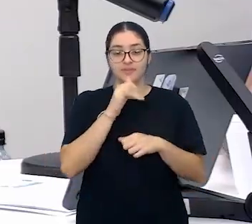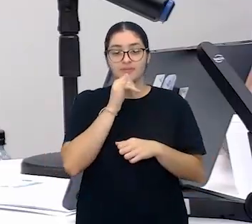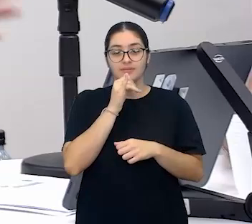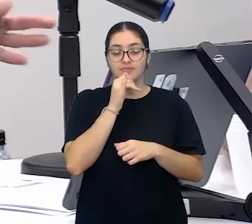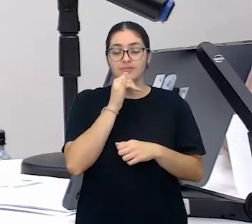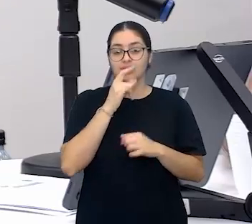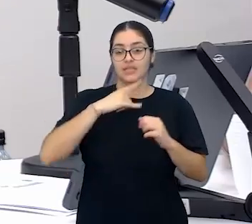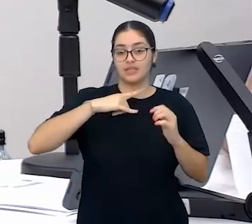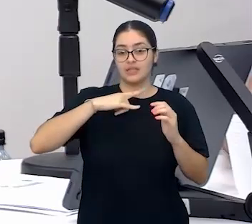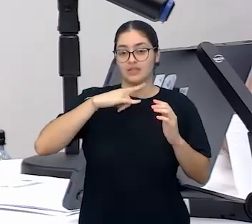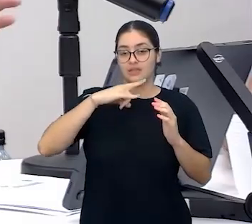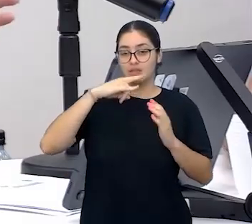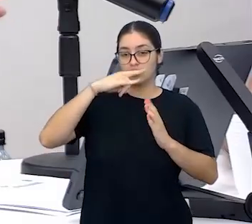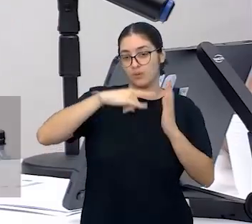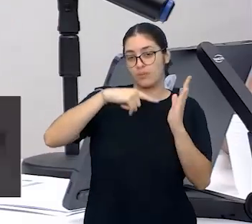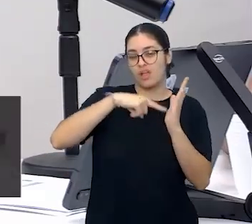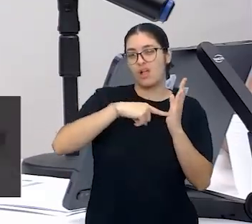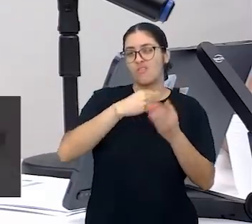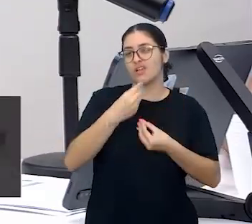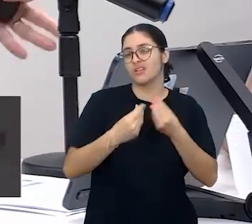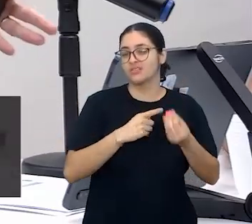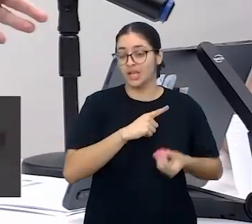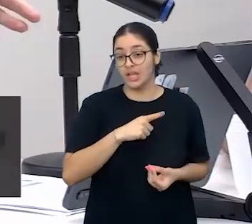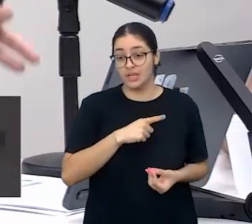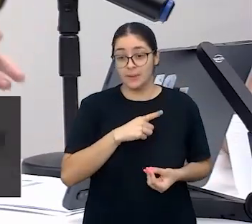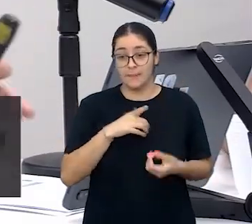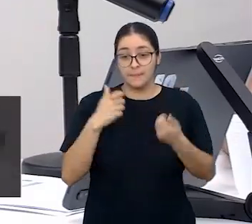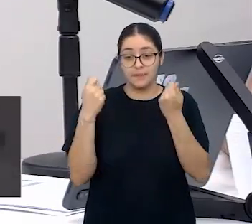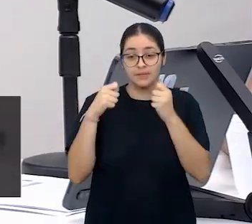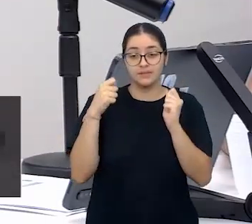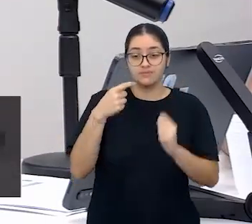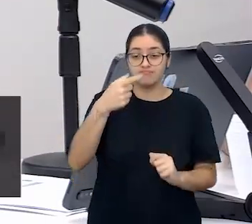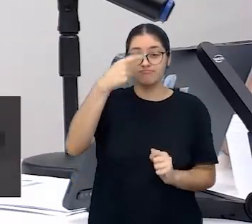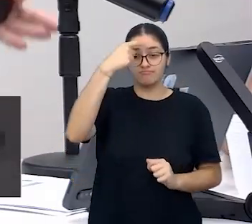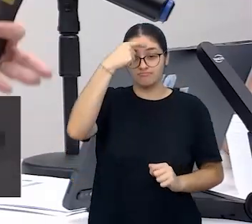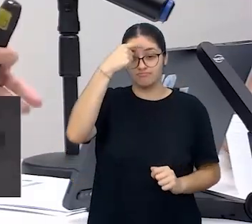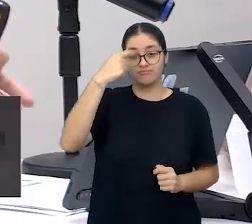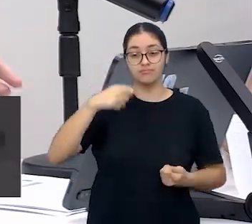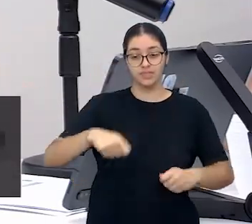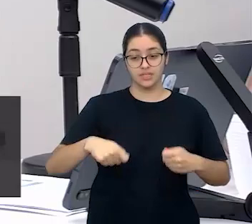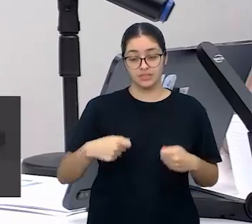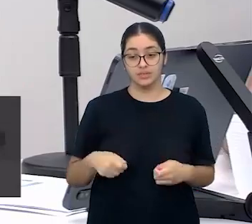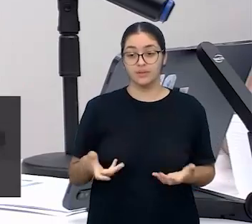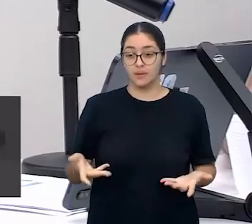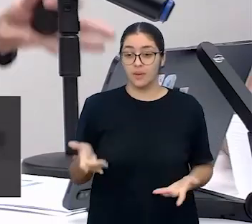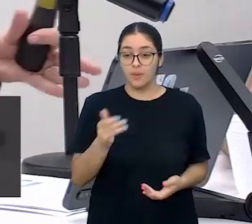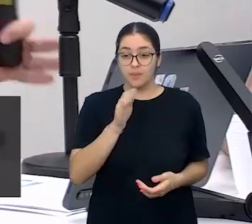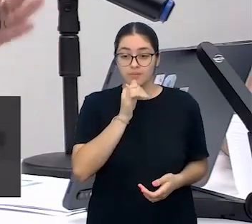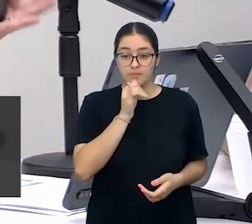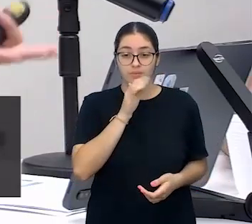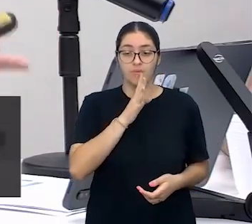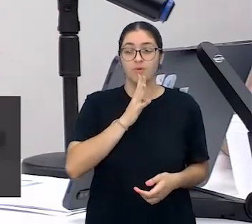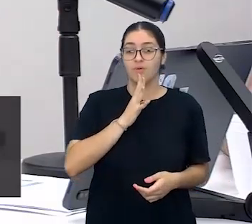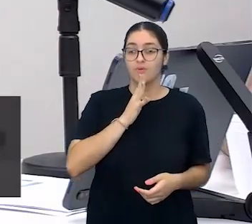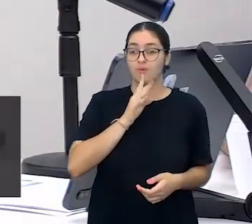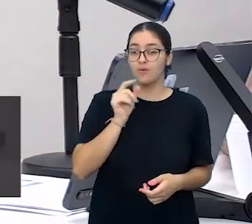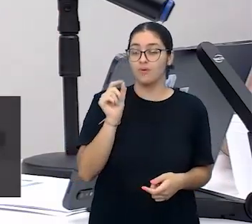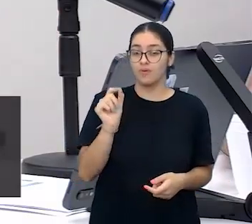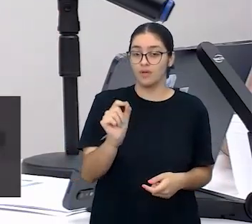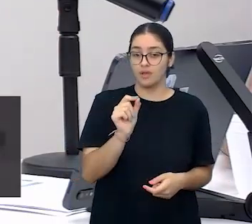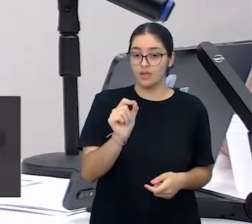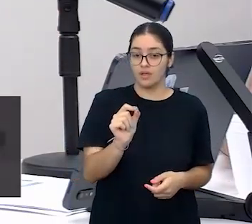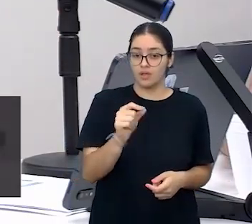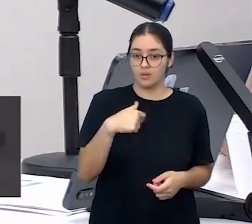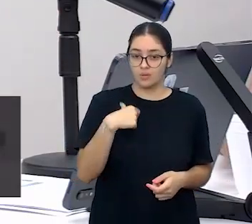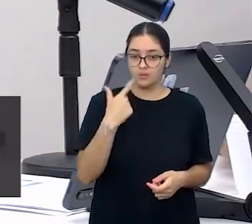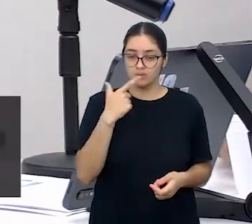documentos, o que a gente tem? A gente precisa ter ciência dele, a gente precisa conhecer o que alicerça